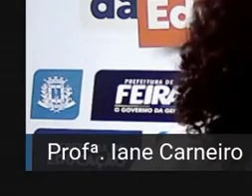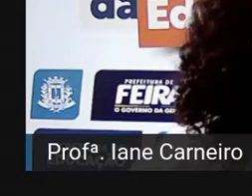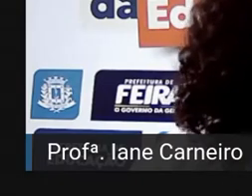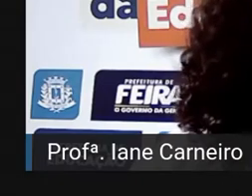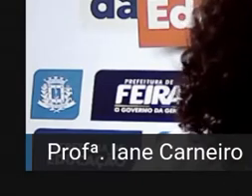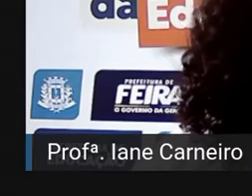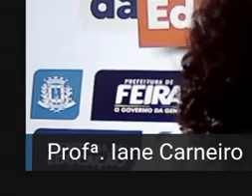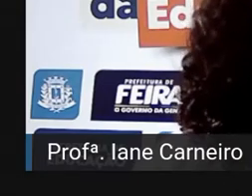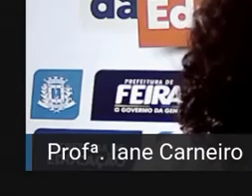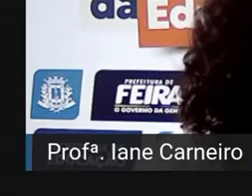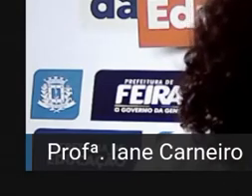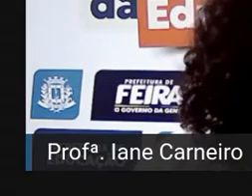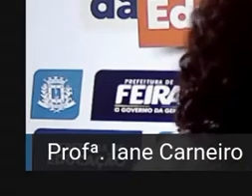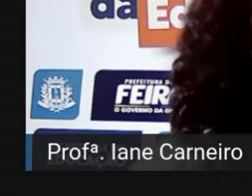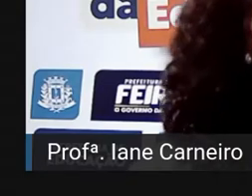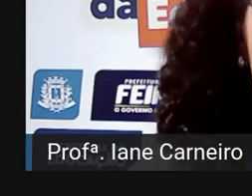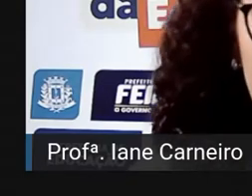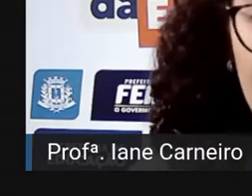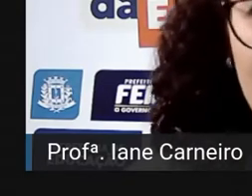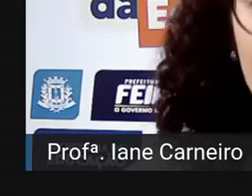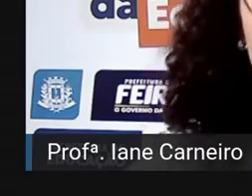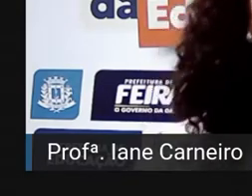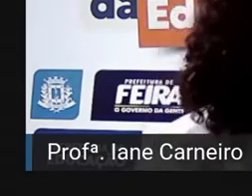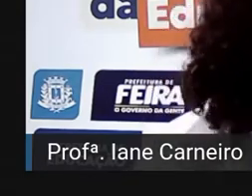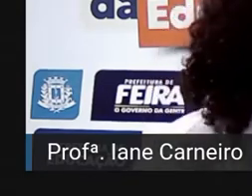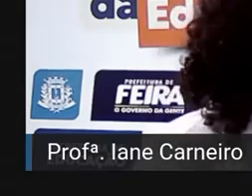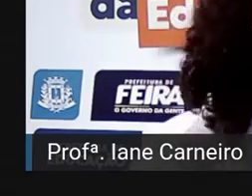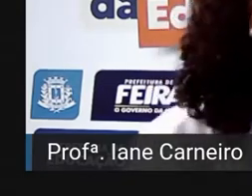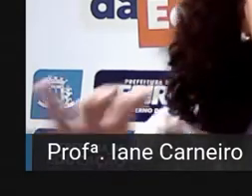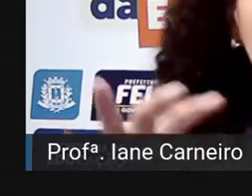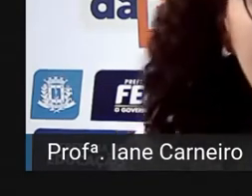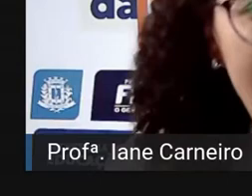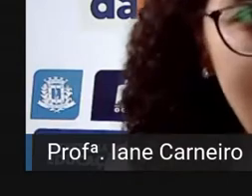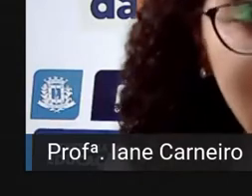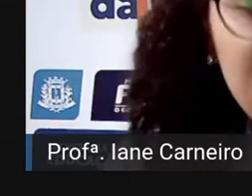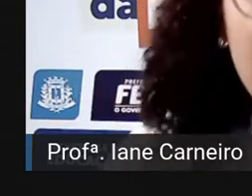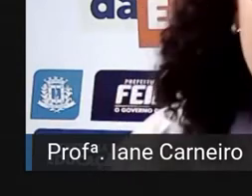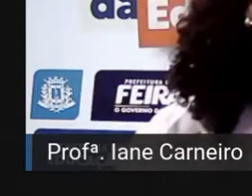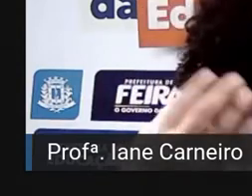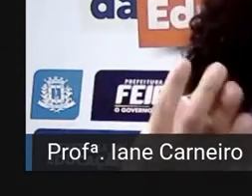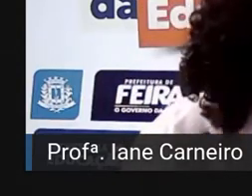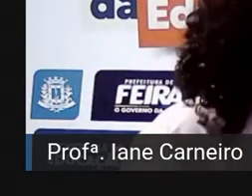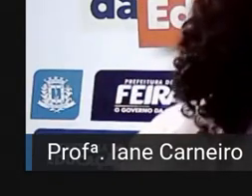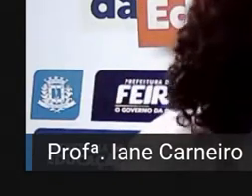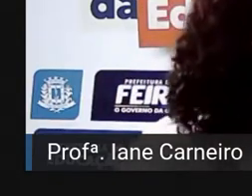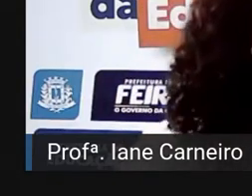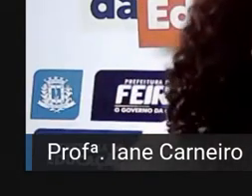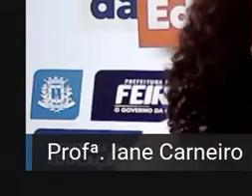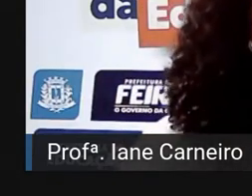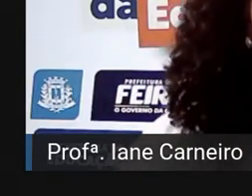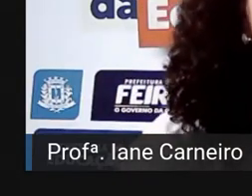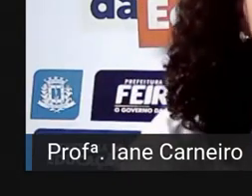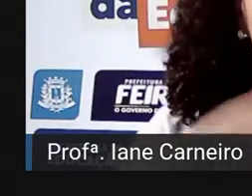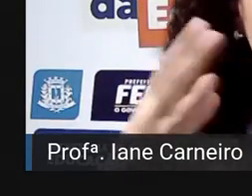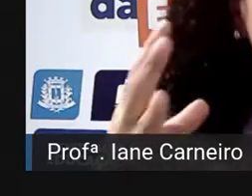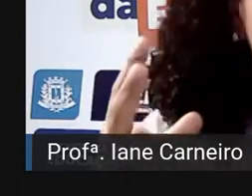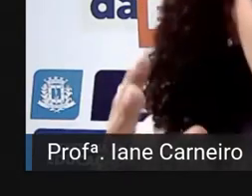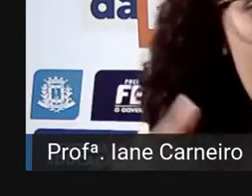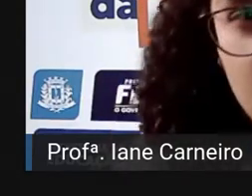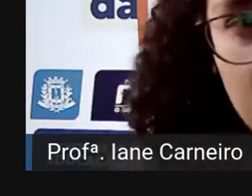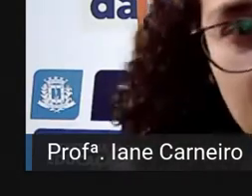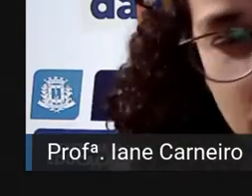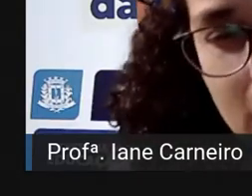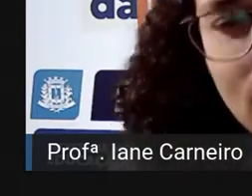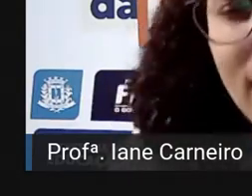Já pensou, se todas as crianças do mundo tivessem um lar, tivessem uma família para cuidar, tivessem a